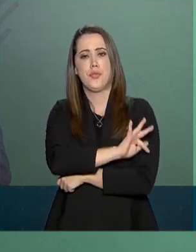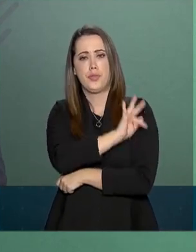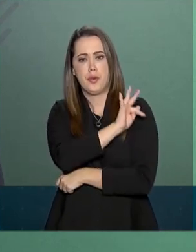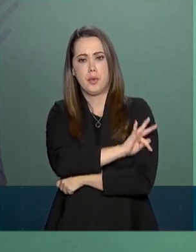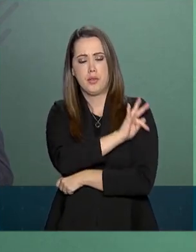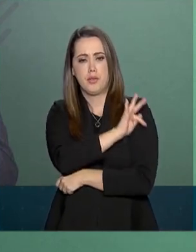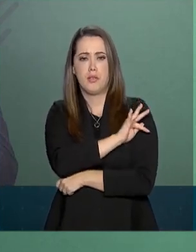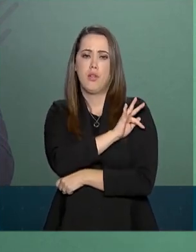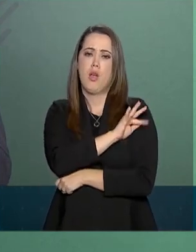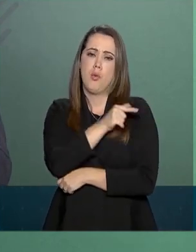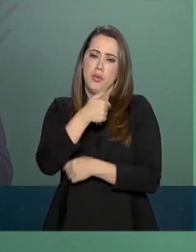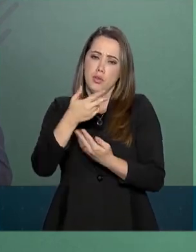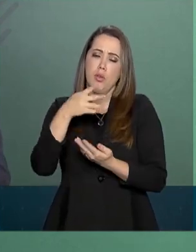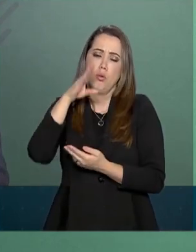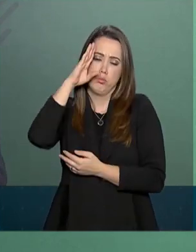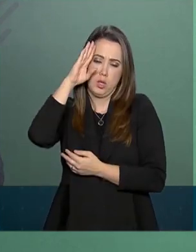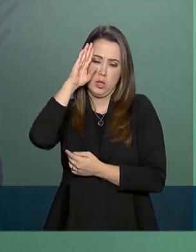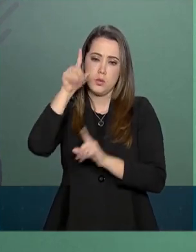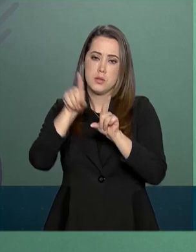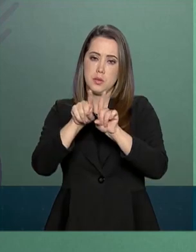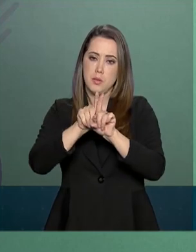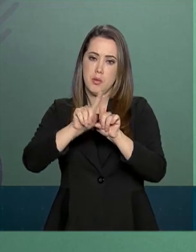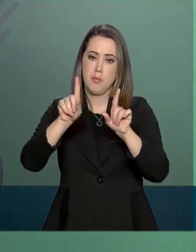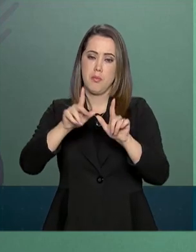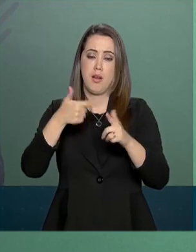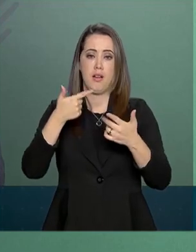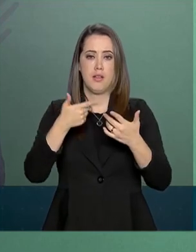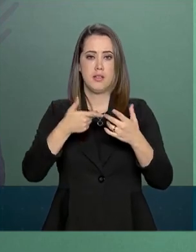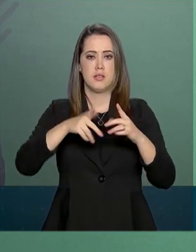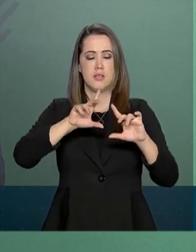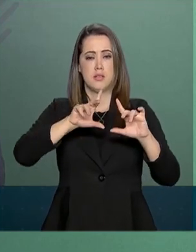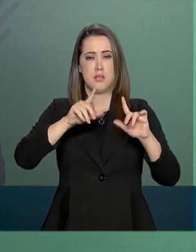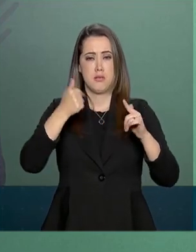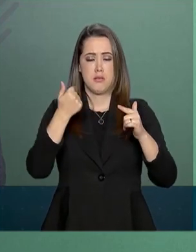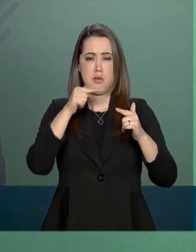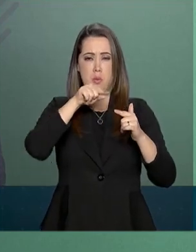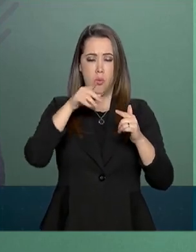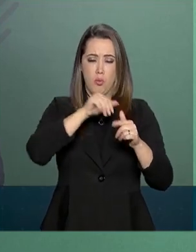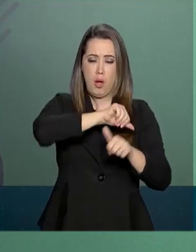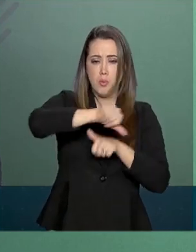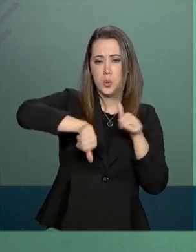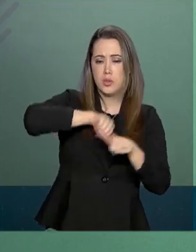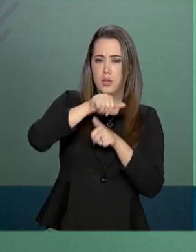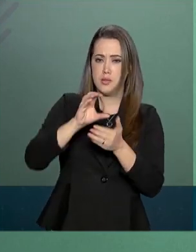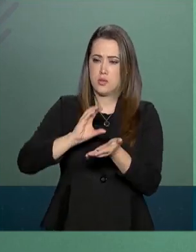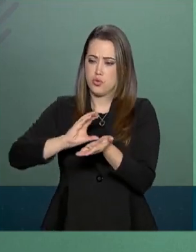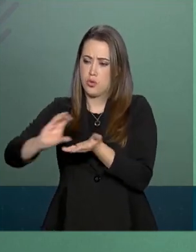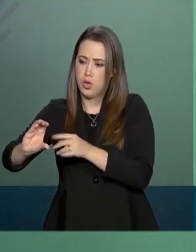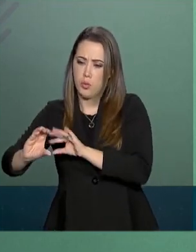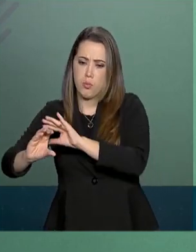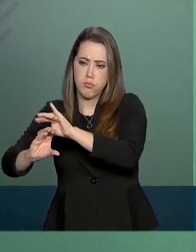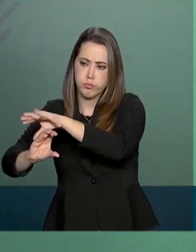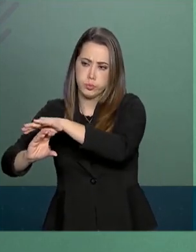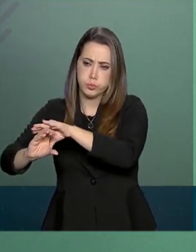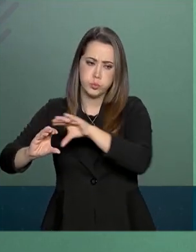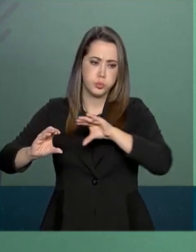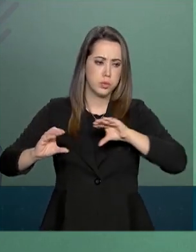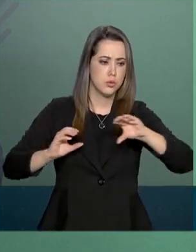universitário. Mas essa inversão vai ao encontro das suas propostas durante a campanha